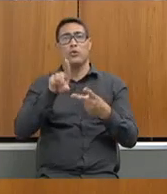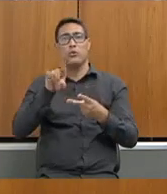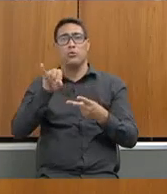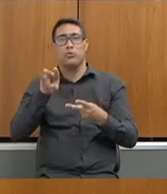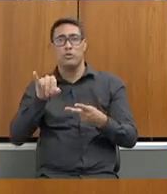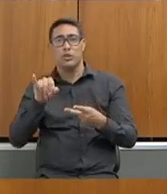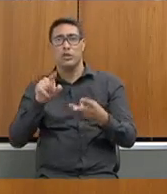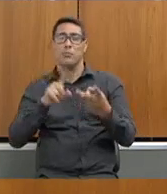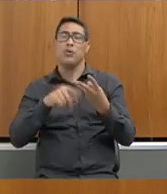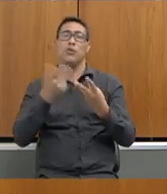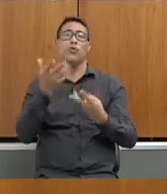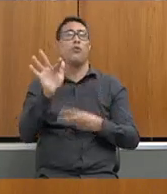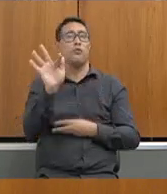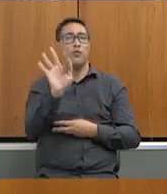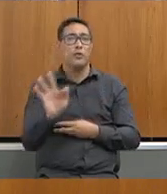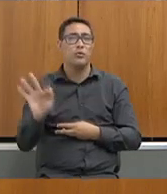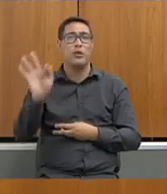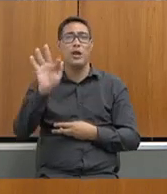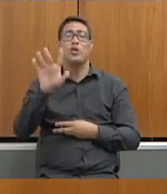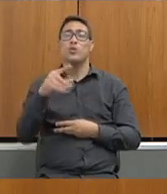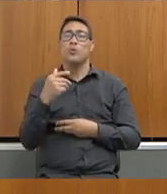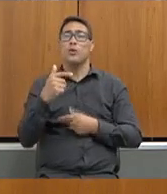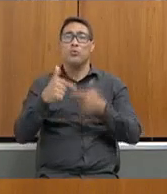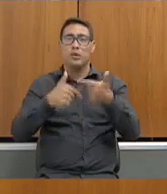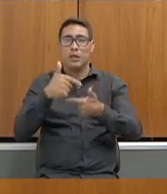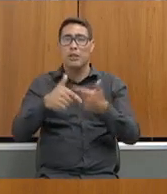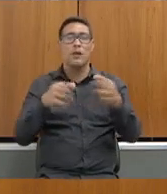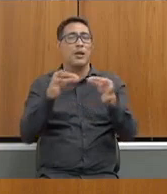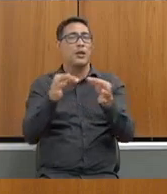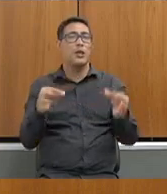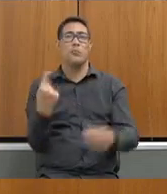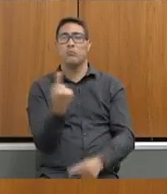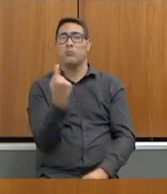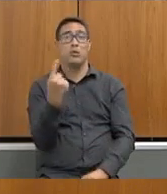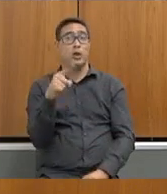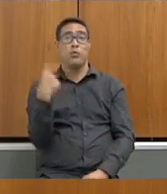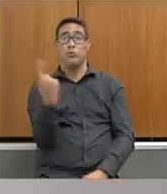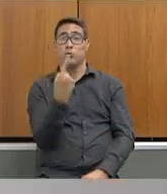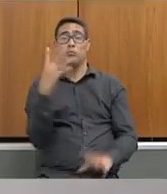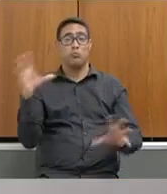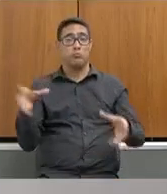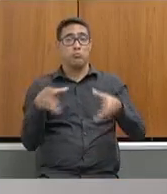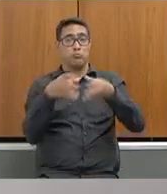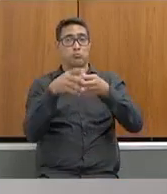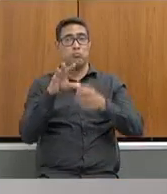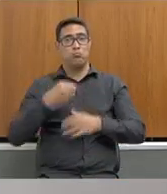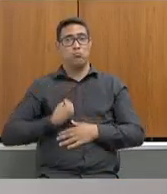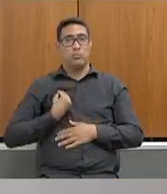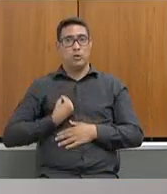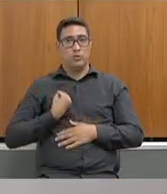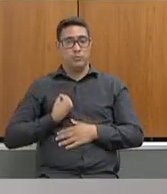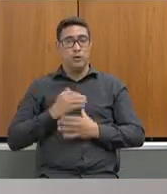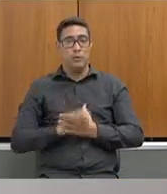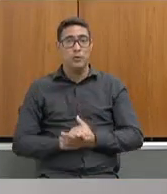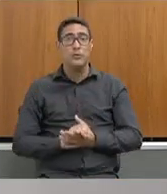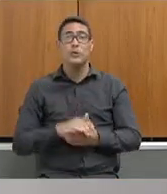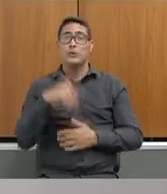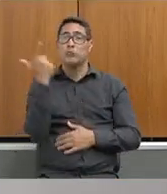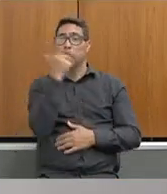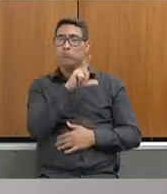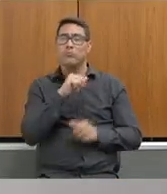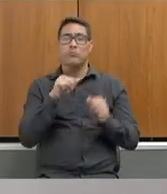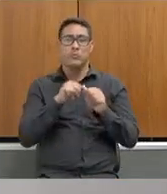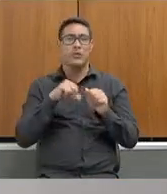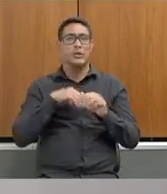faculdades, não é um trabalho solitário. E isso tudo que fizemos, essa uma consolidação do trabalho que fizemos durante o